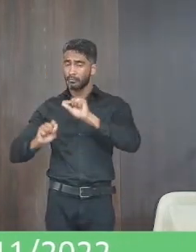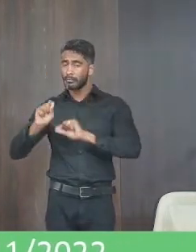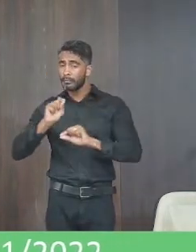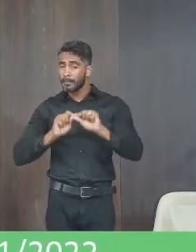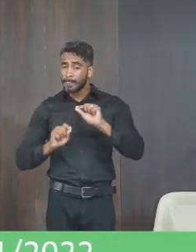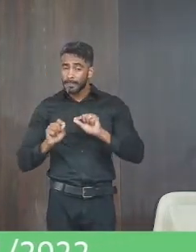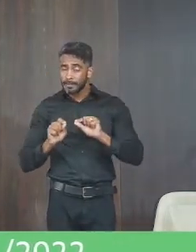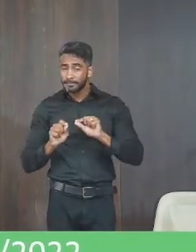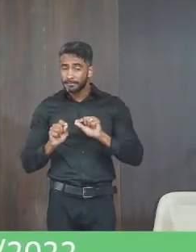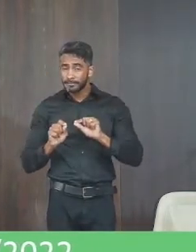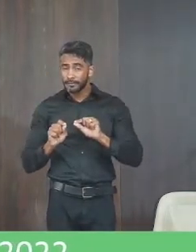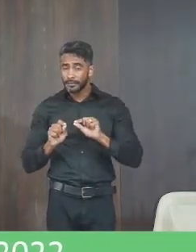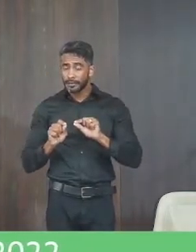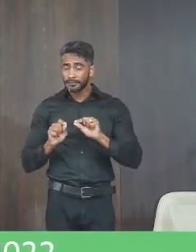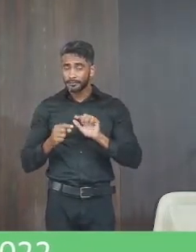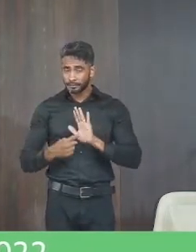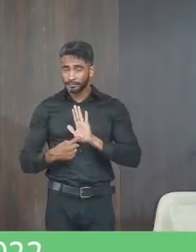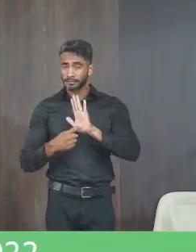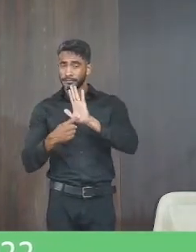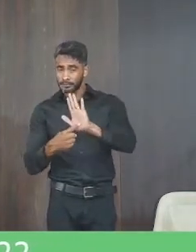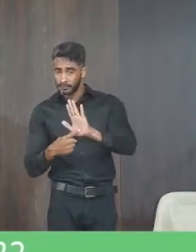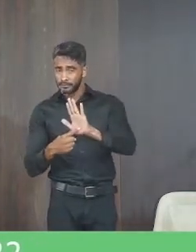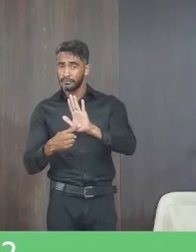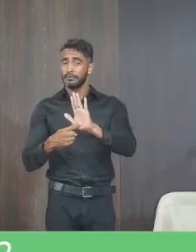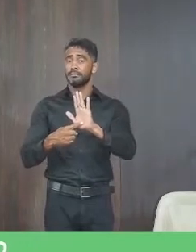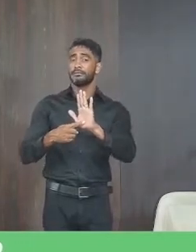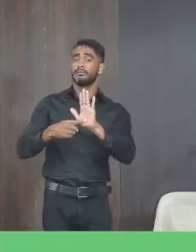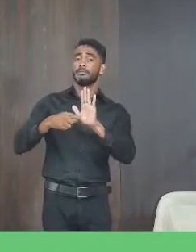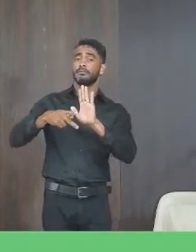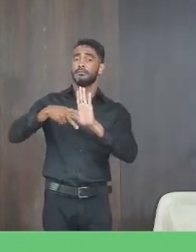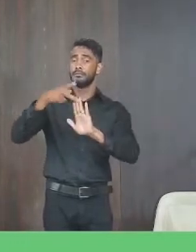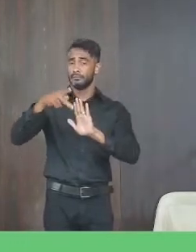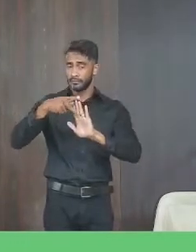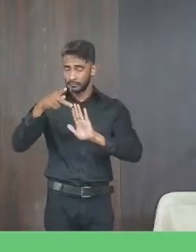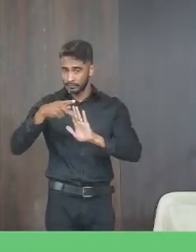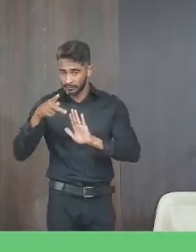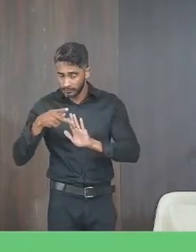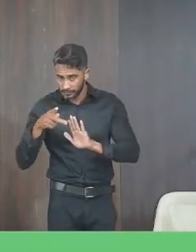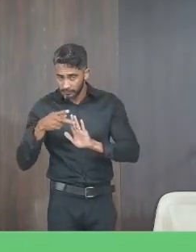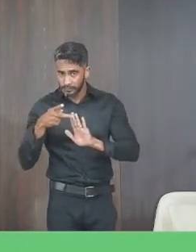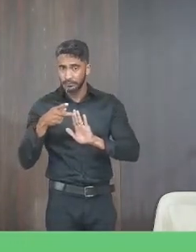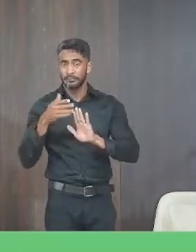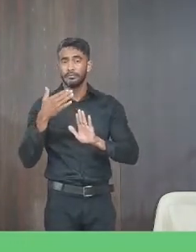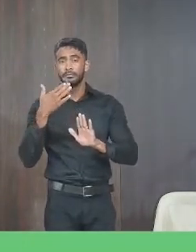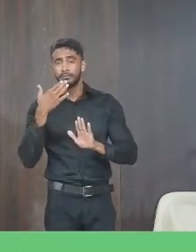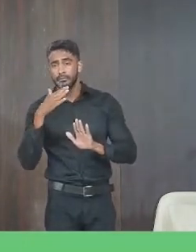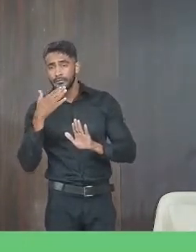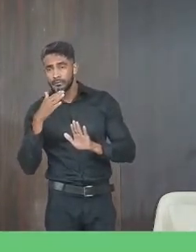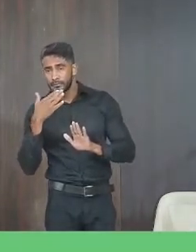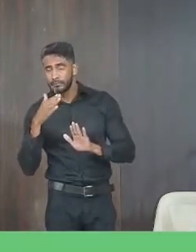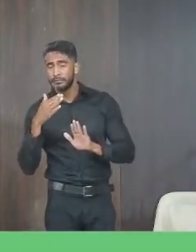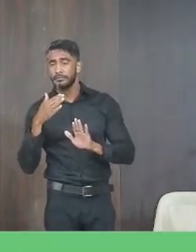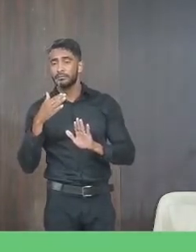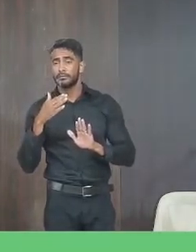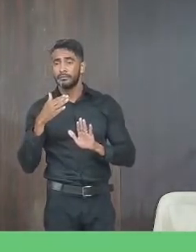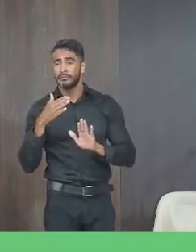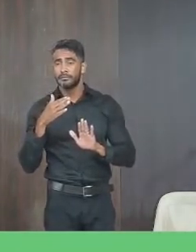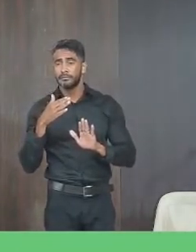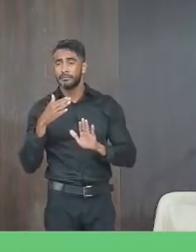Mendes Santos apresentando o anteprojeto que segue o qual o escopo de conceder